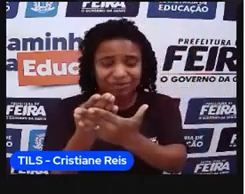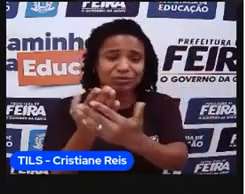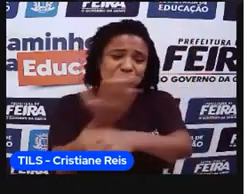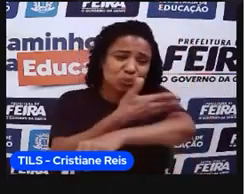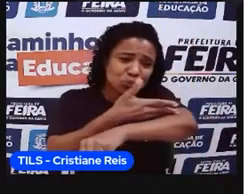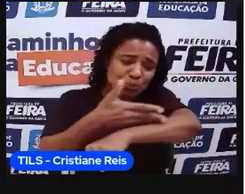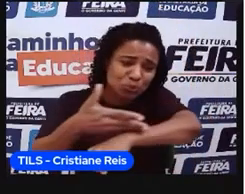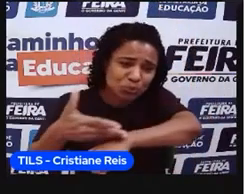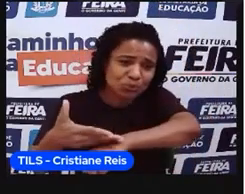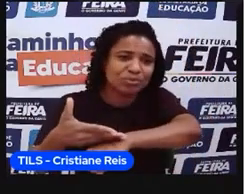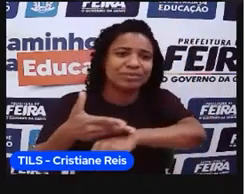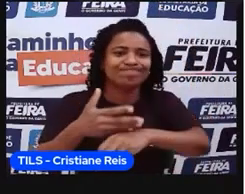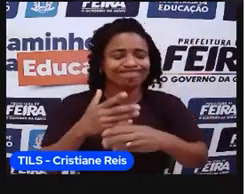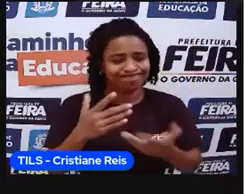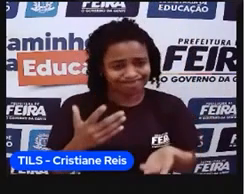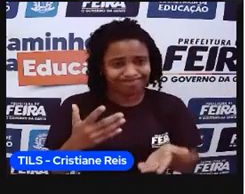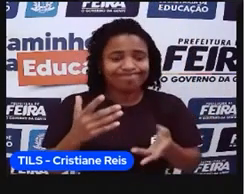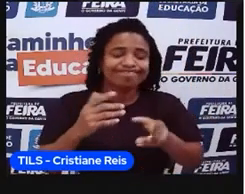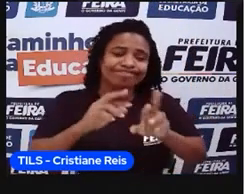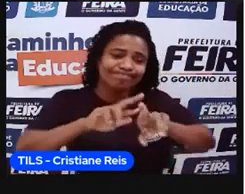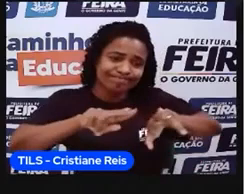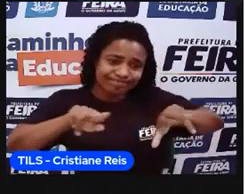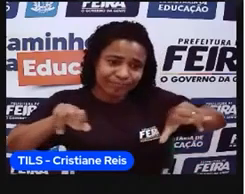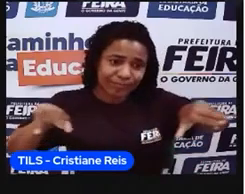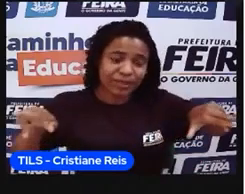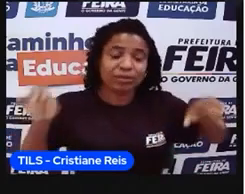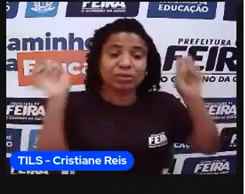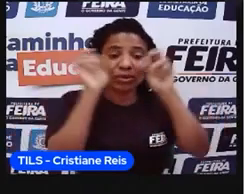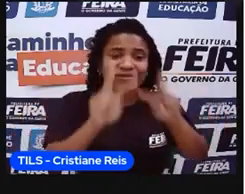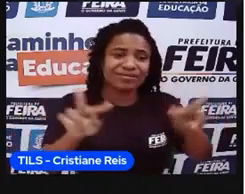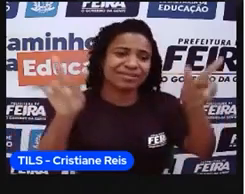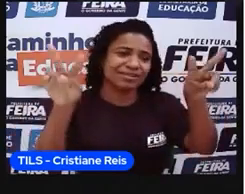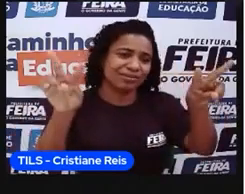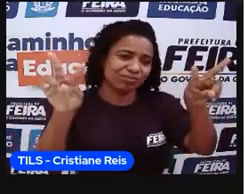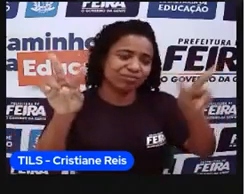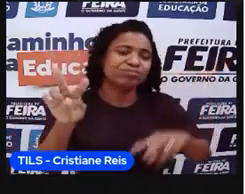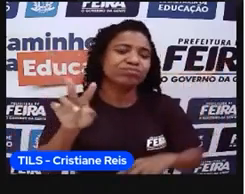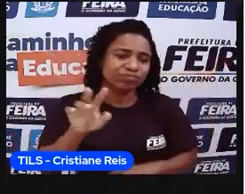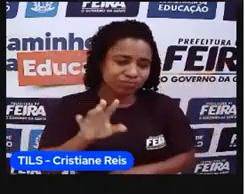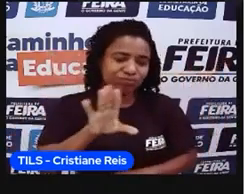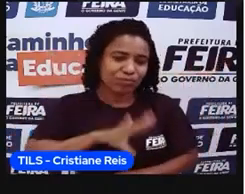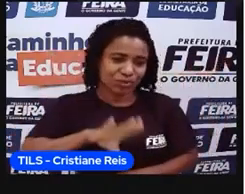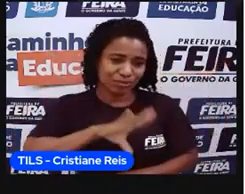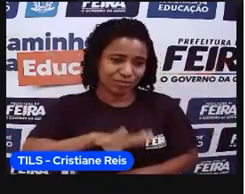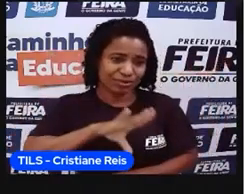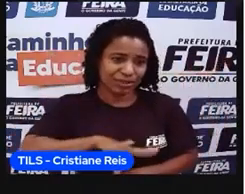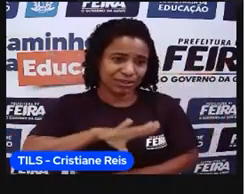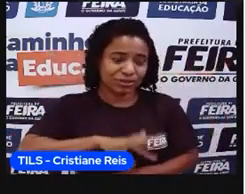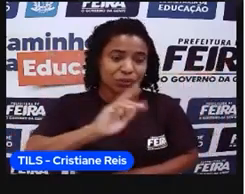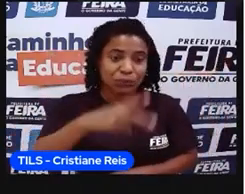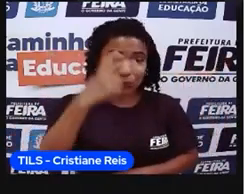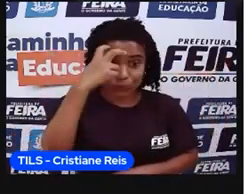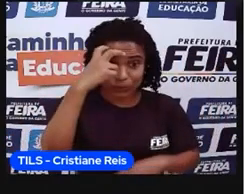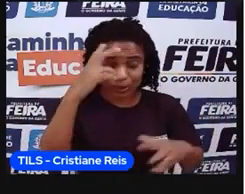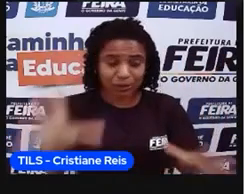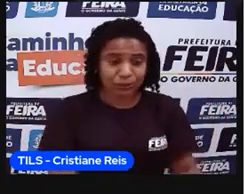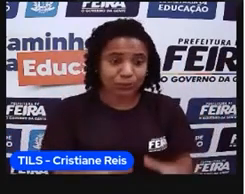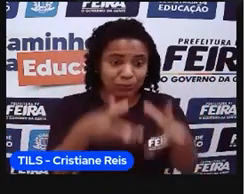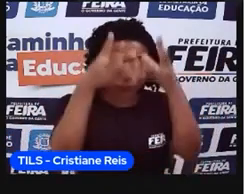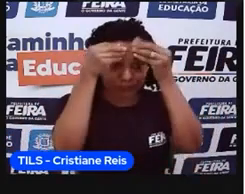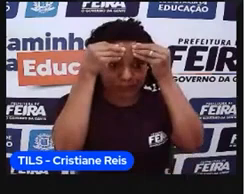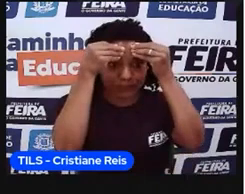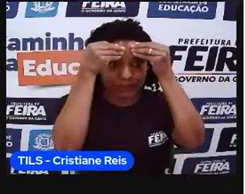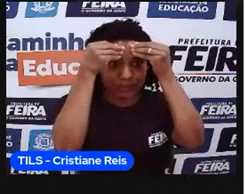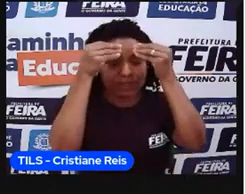nas suas crenças para começar a ter uma outra visão das crenças dos portugueses. A formação de uma rede